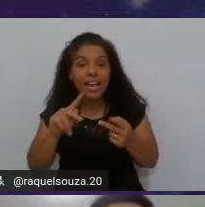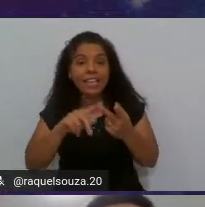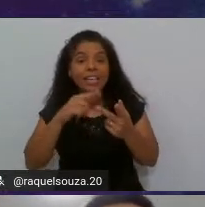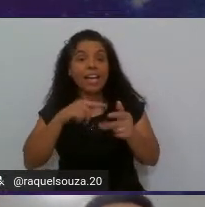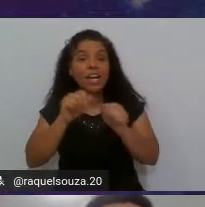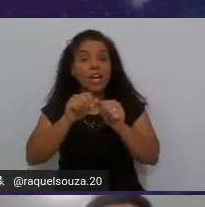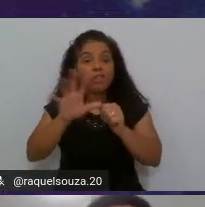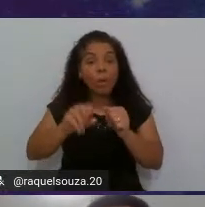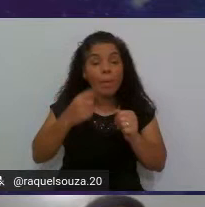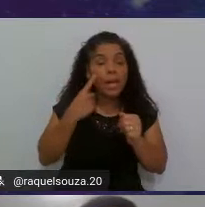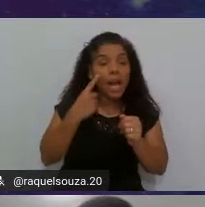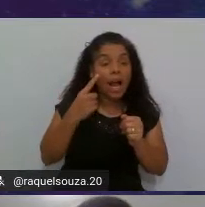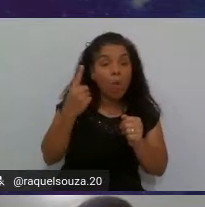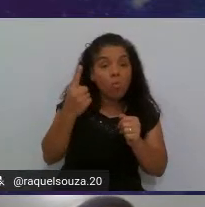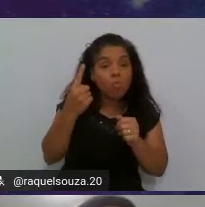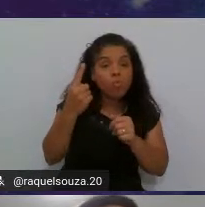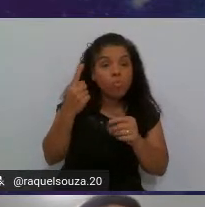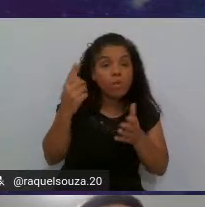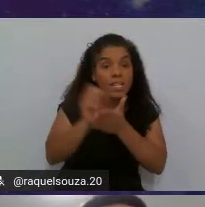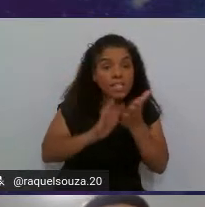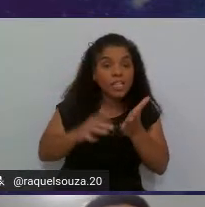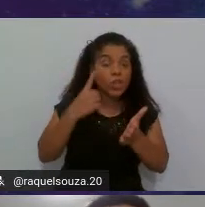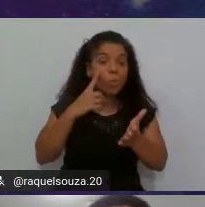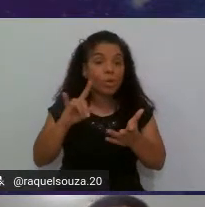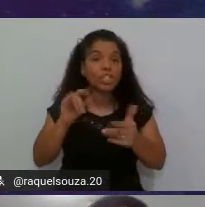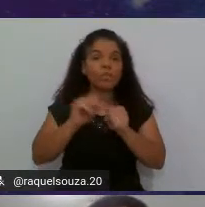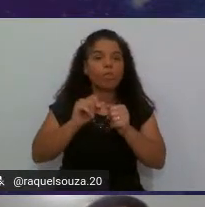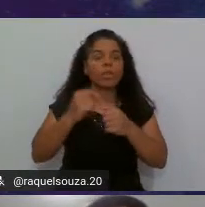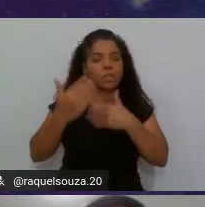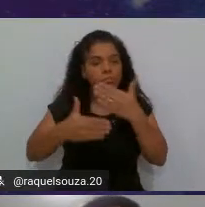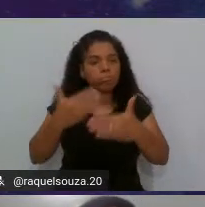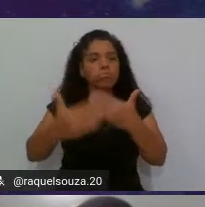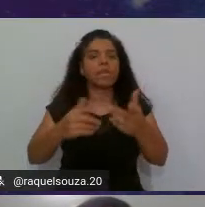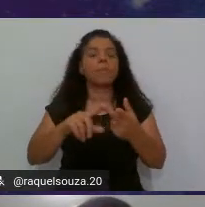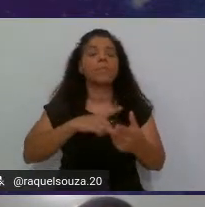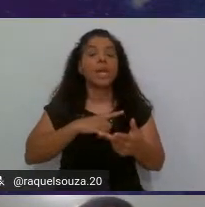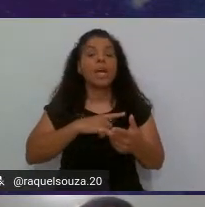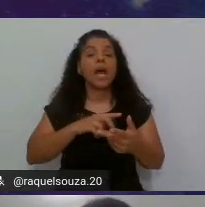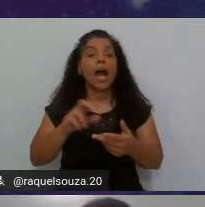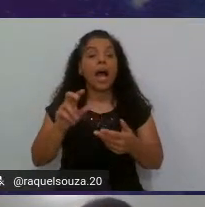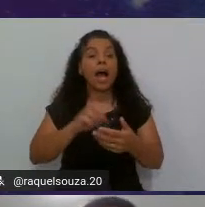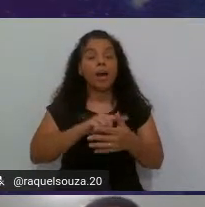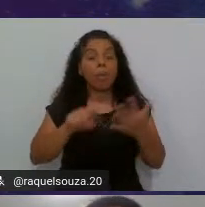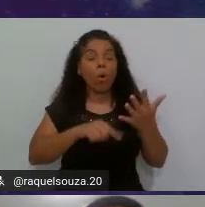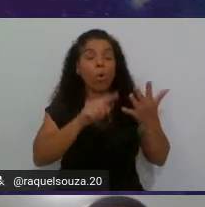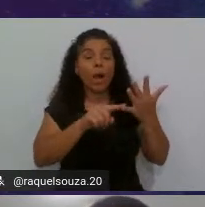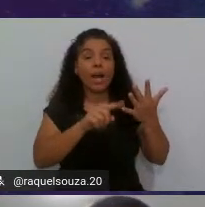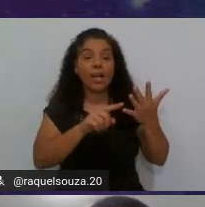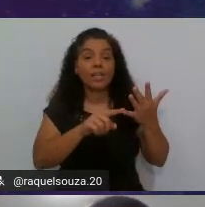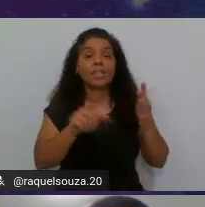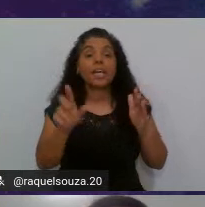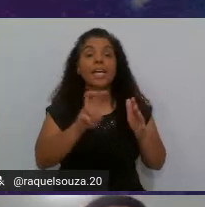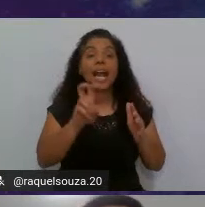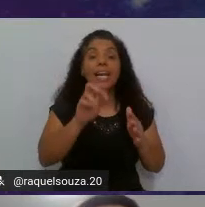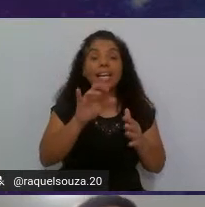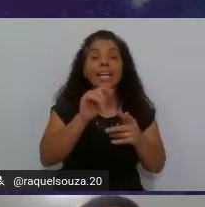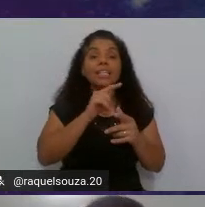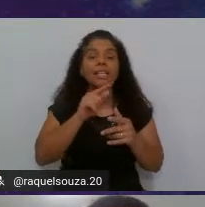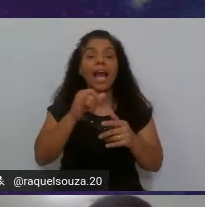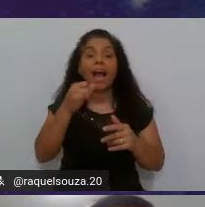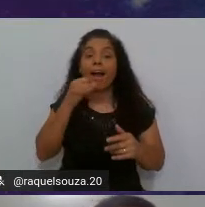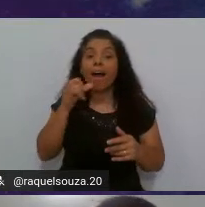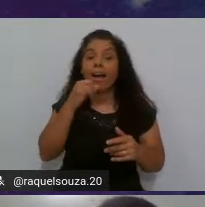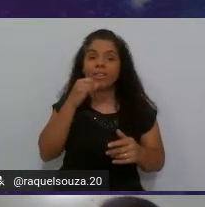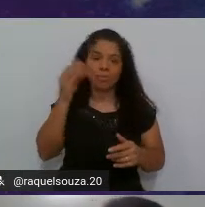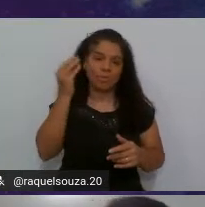exercício por dia, vou praticar aquilo ali. A quinta etapa do nosso Canvas é sobre automação de testes. Depois que